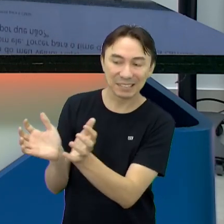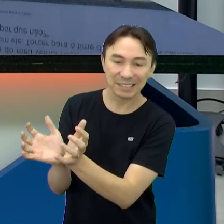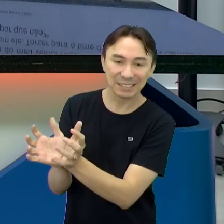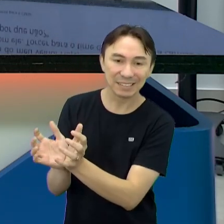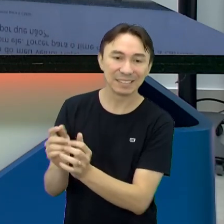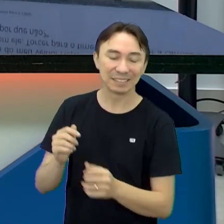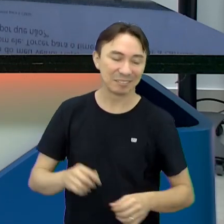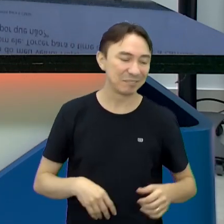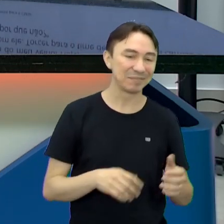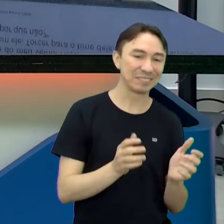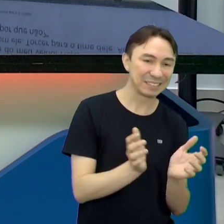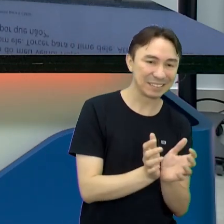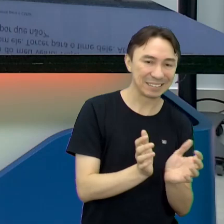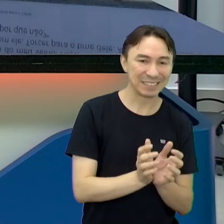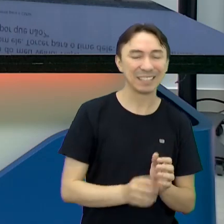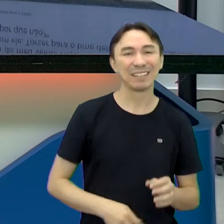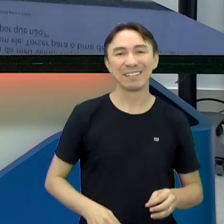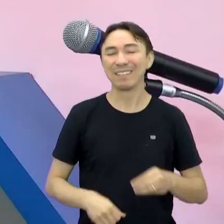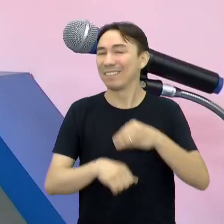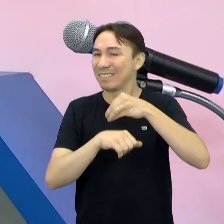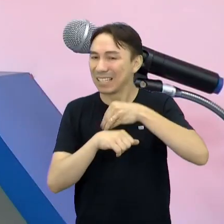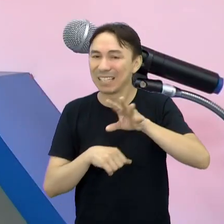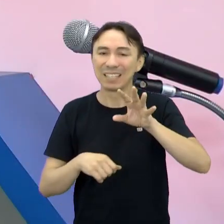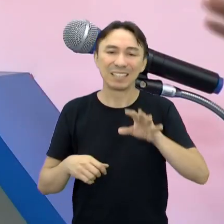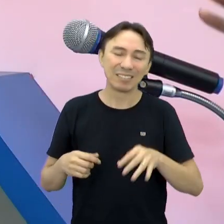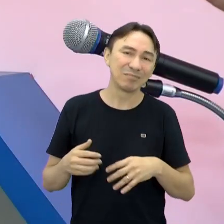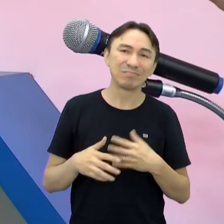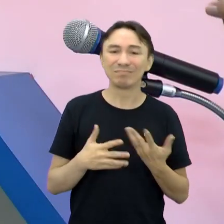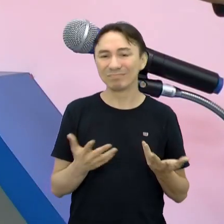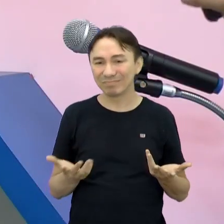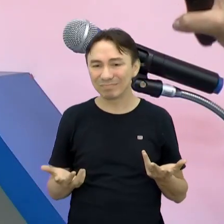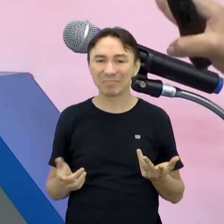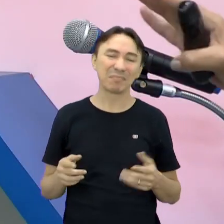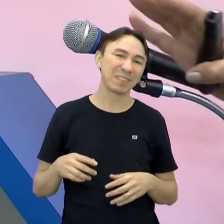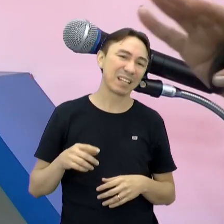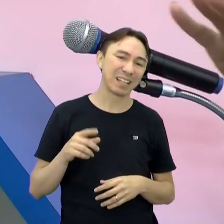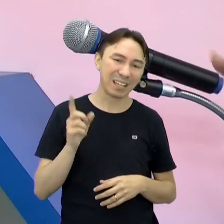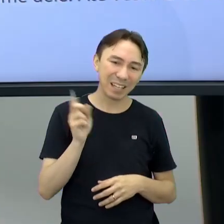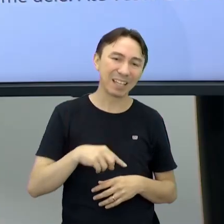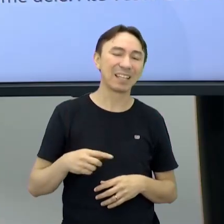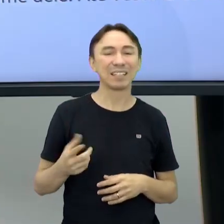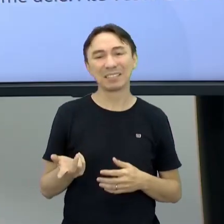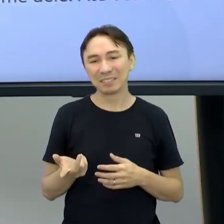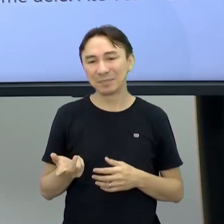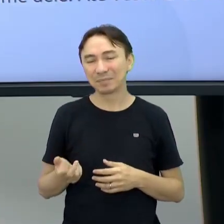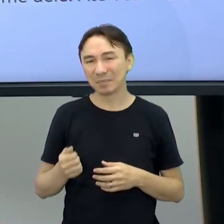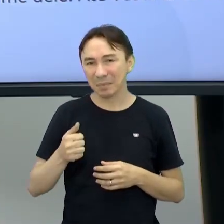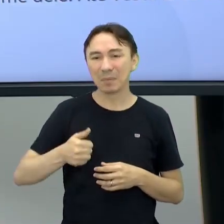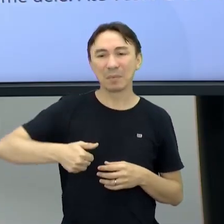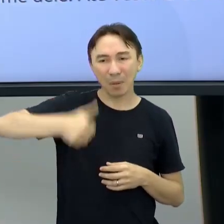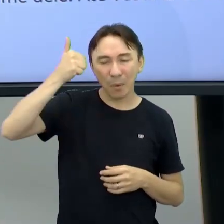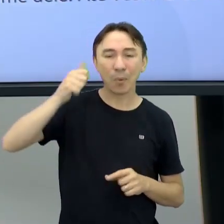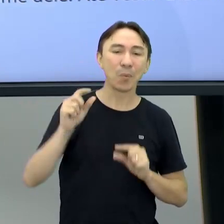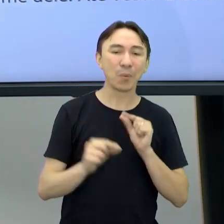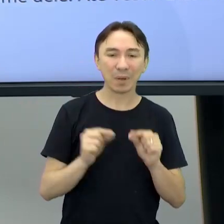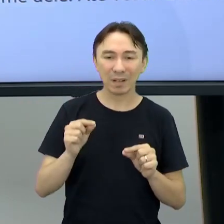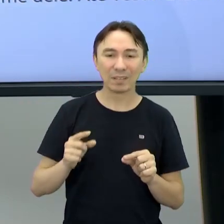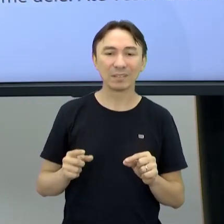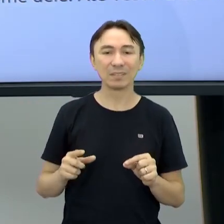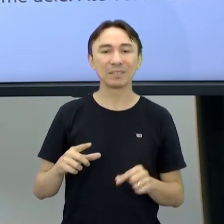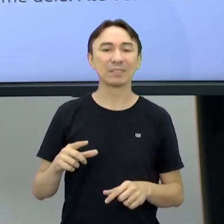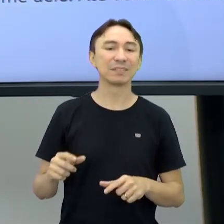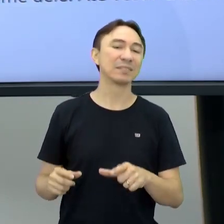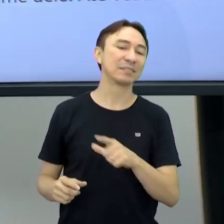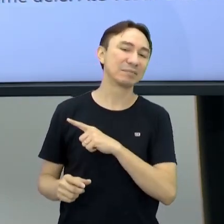falar É assim Não é questão de direitos autorais É uma questão de sensibilidade Eu acho que é melhor É porque a gente mantém aí Essa